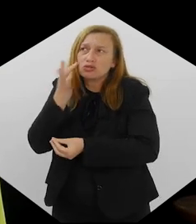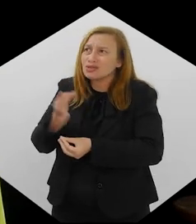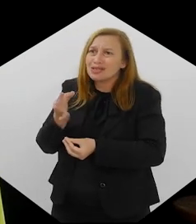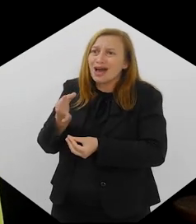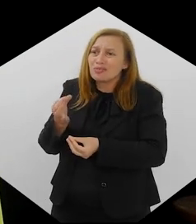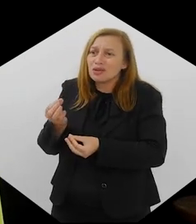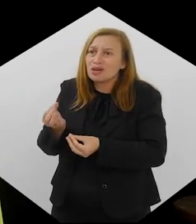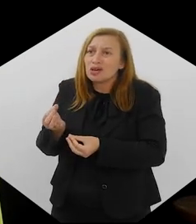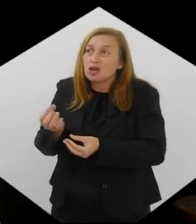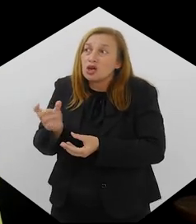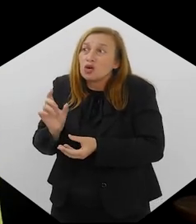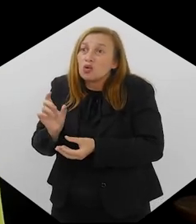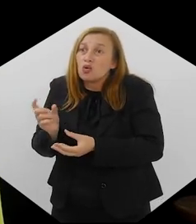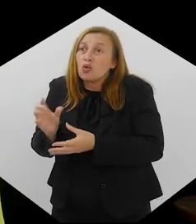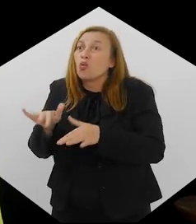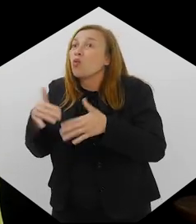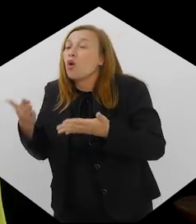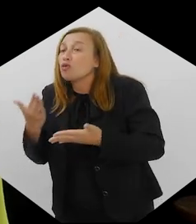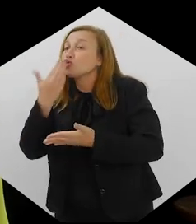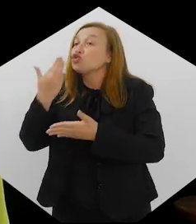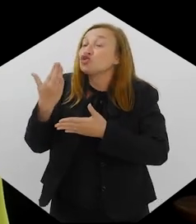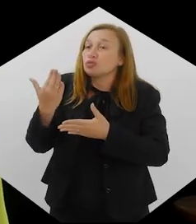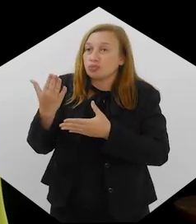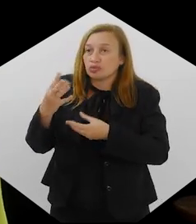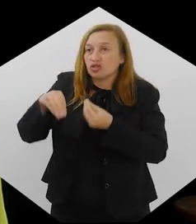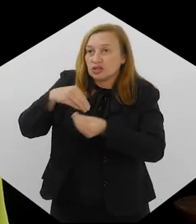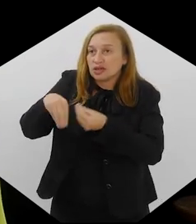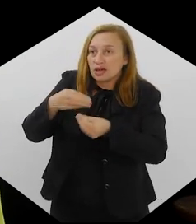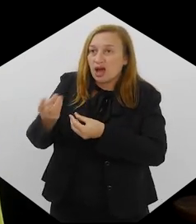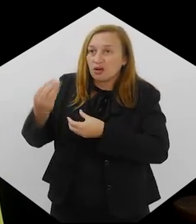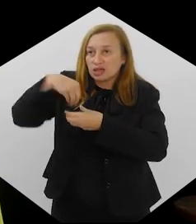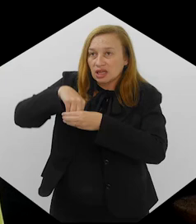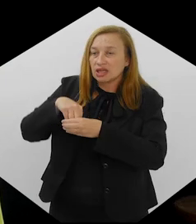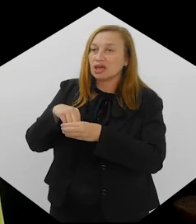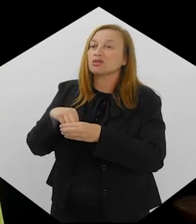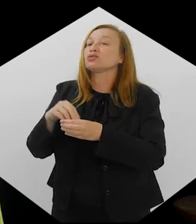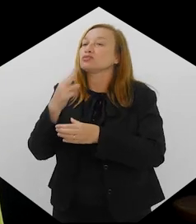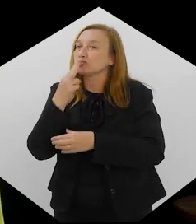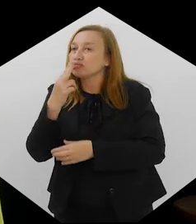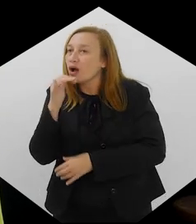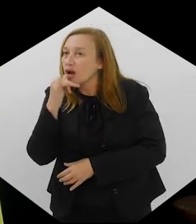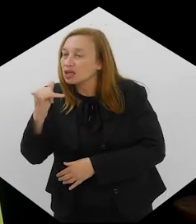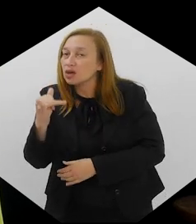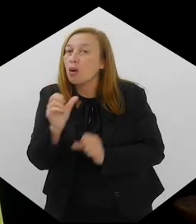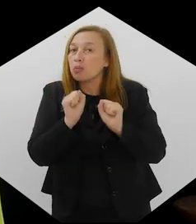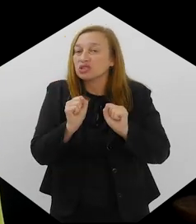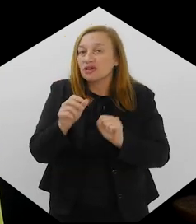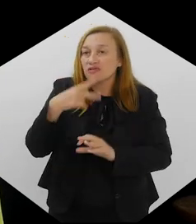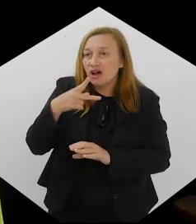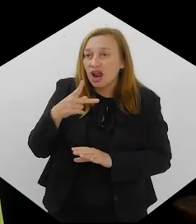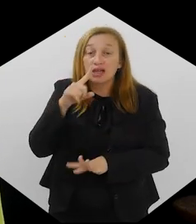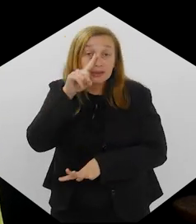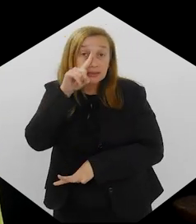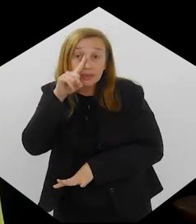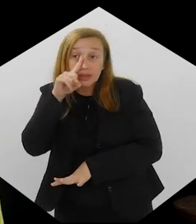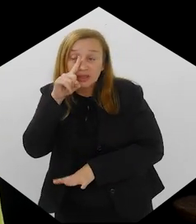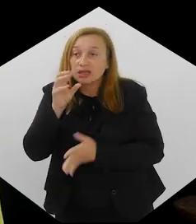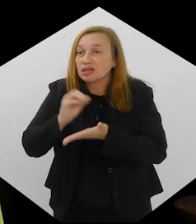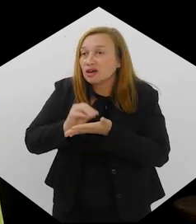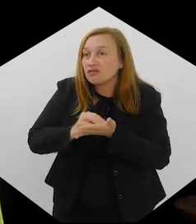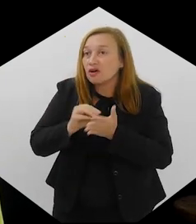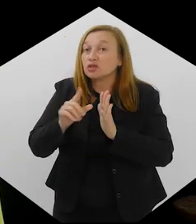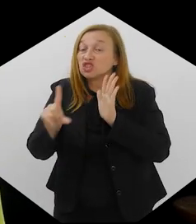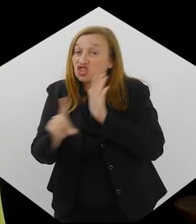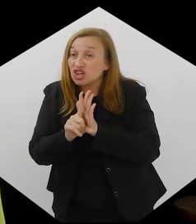vezes a pessoa não vai saber exatamente o que ela está ali inalando, né? Vaporizando. Então, se você puder falar também desses riscos da falta